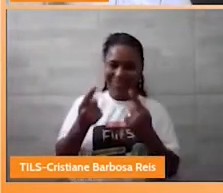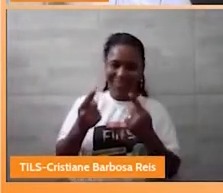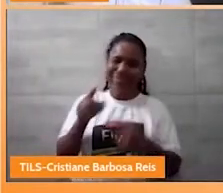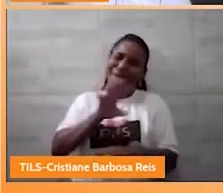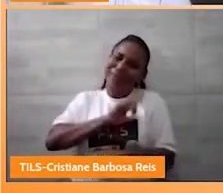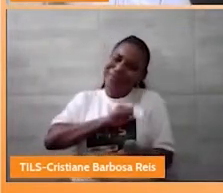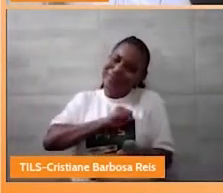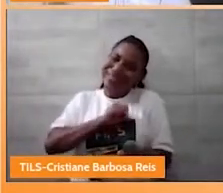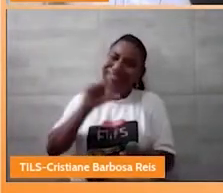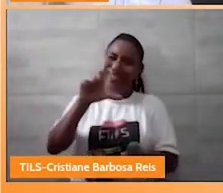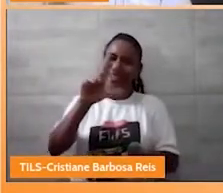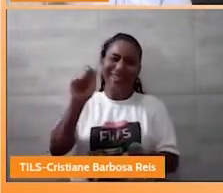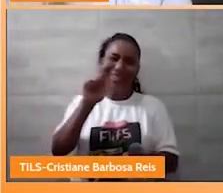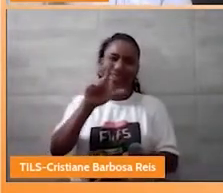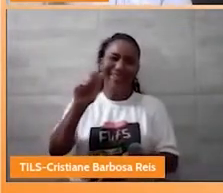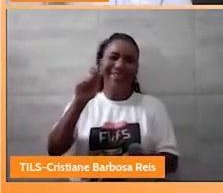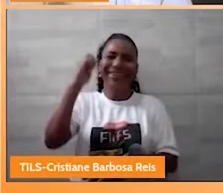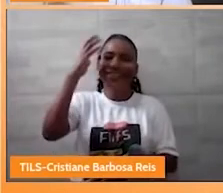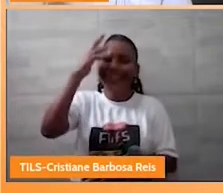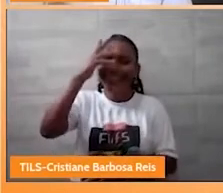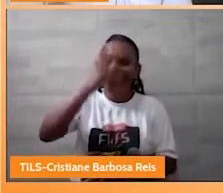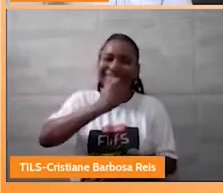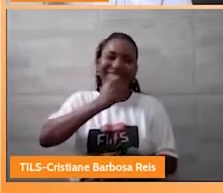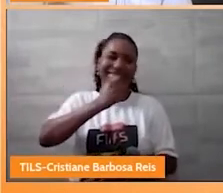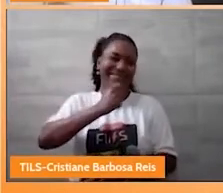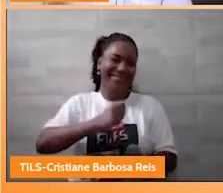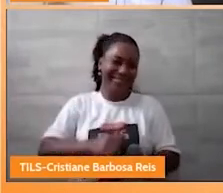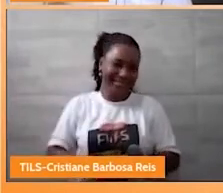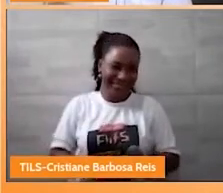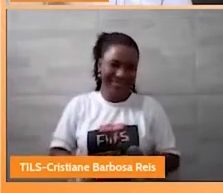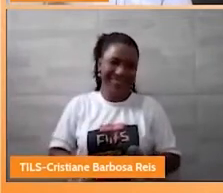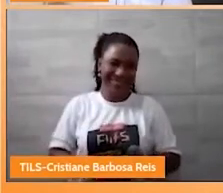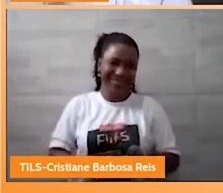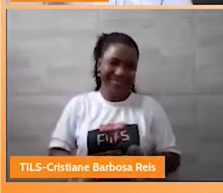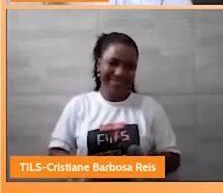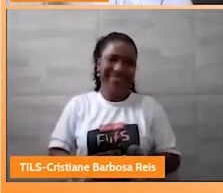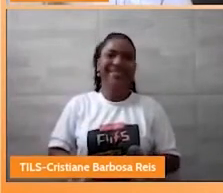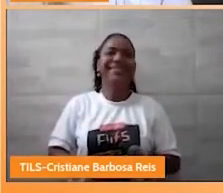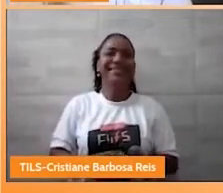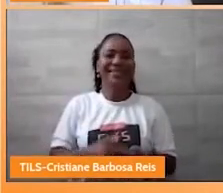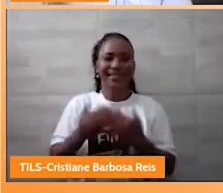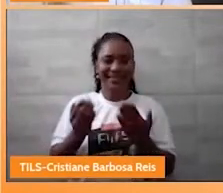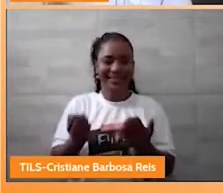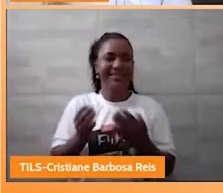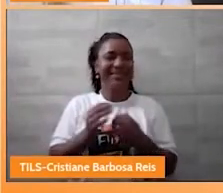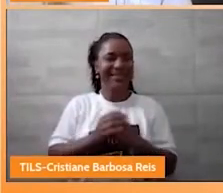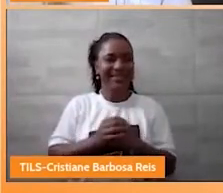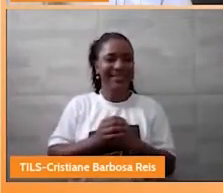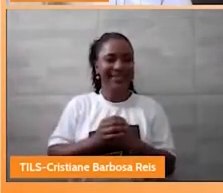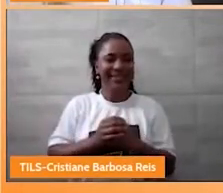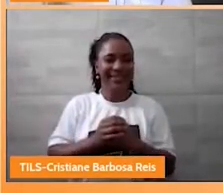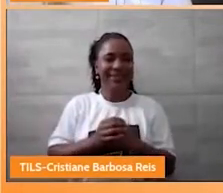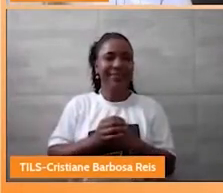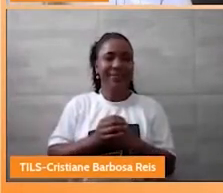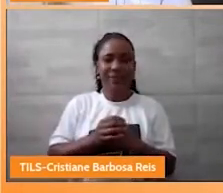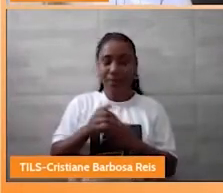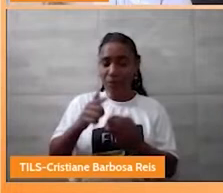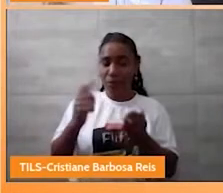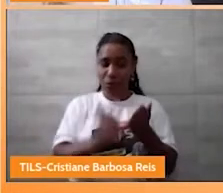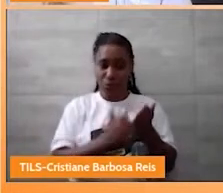apaixonado por ela. Ela é muito linda. Lala é muito linda. E eu acho que o seu